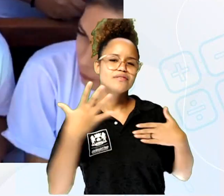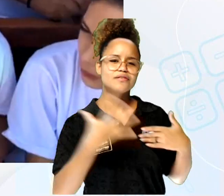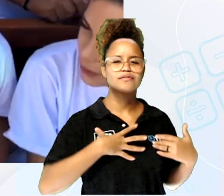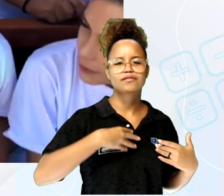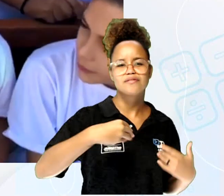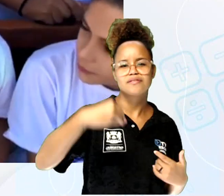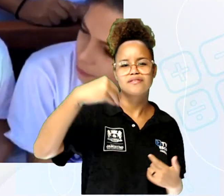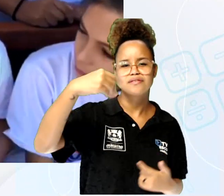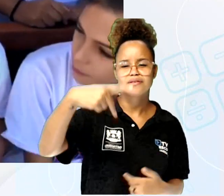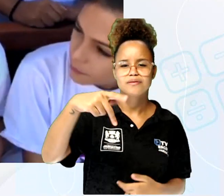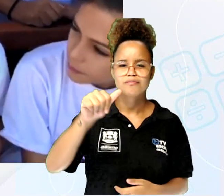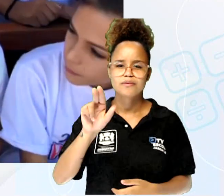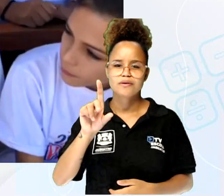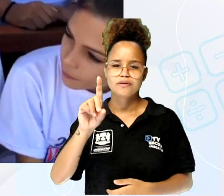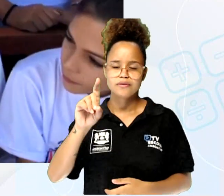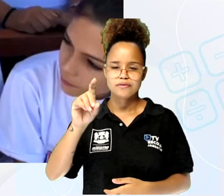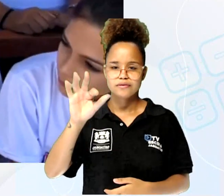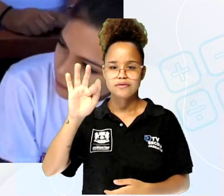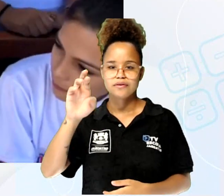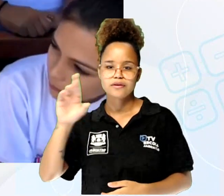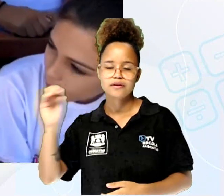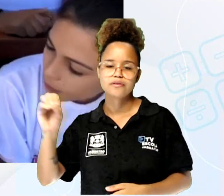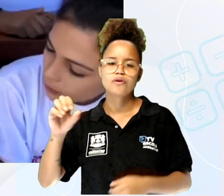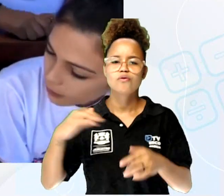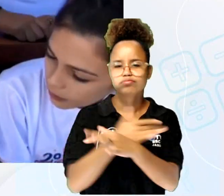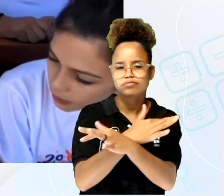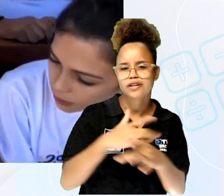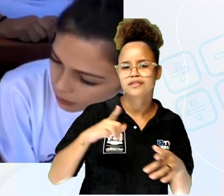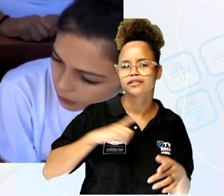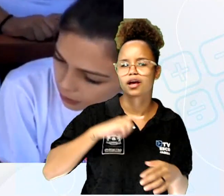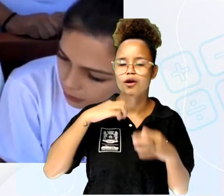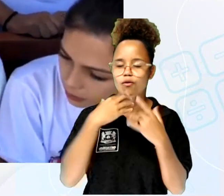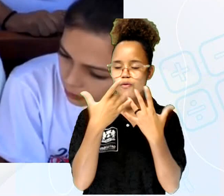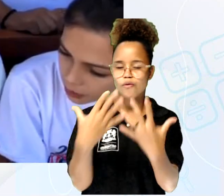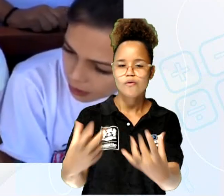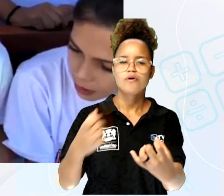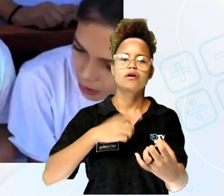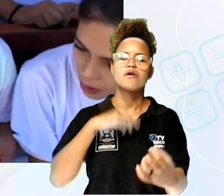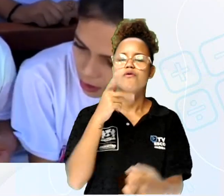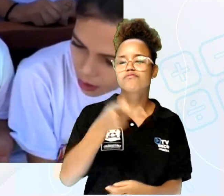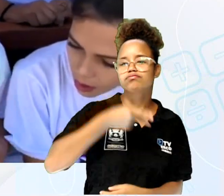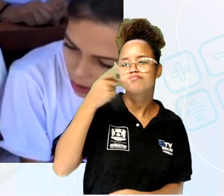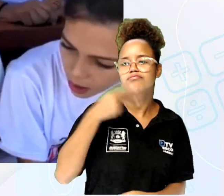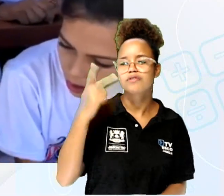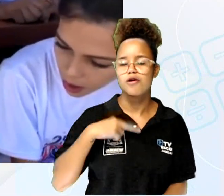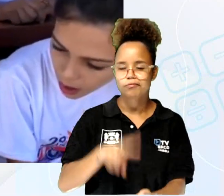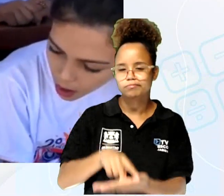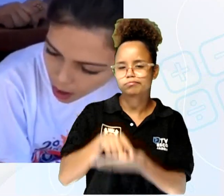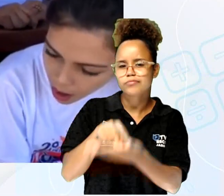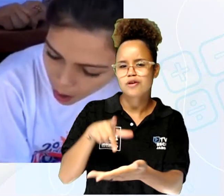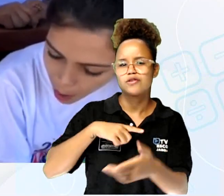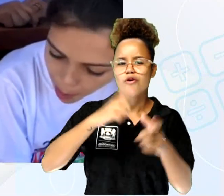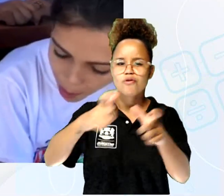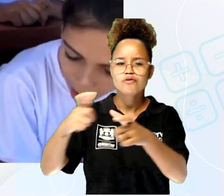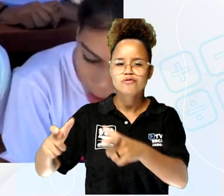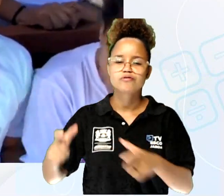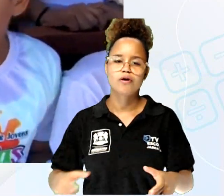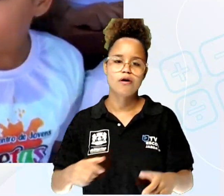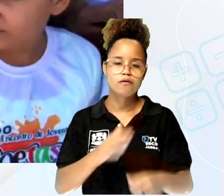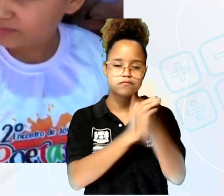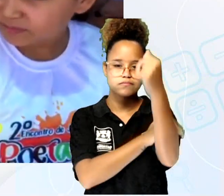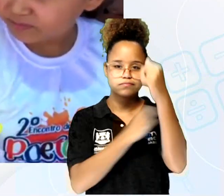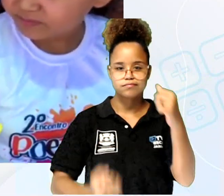de pau dos ferros, cidade que tem magia. Declamando eu me garanto, pois levo pra todo canto a força da poesia.